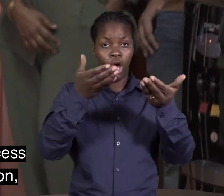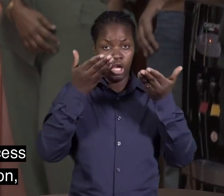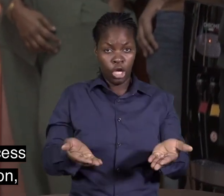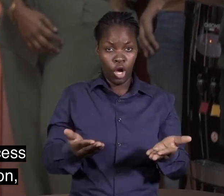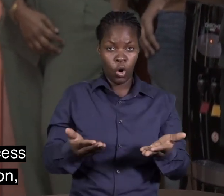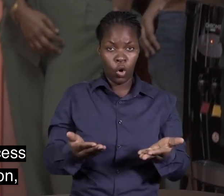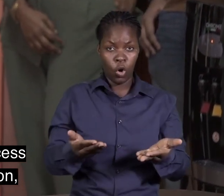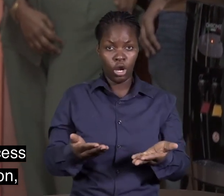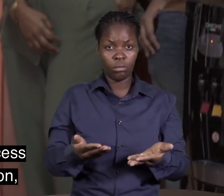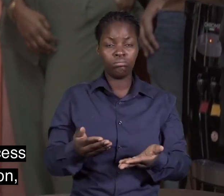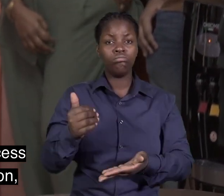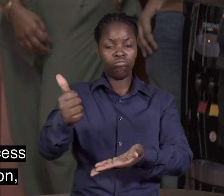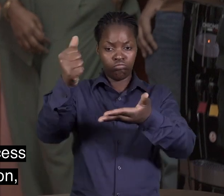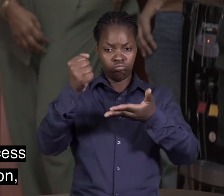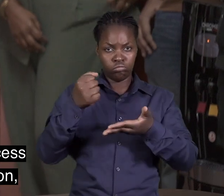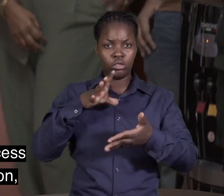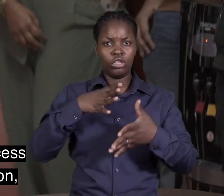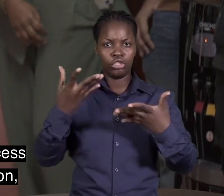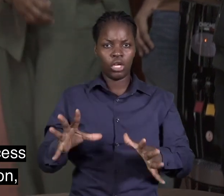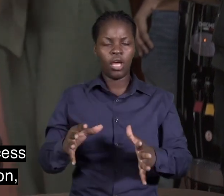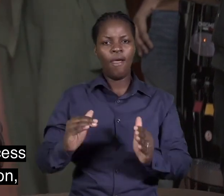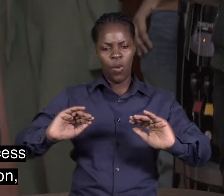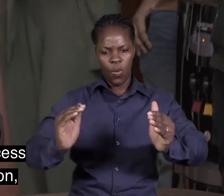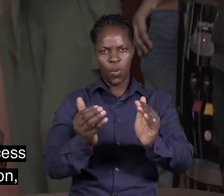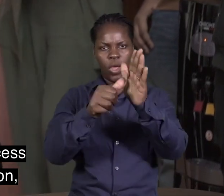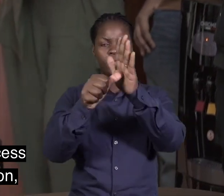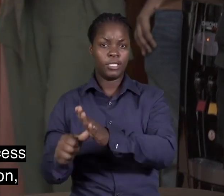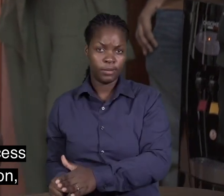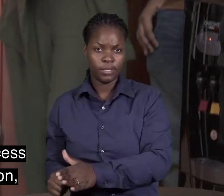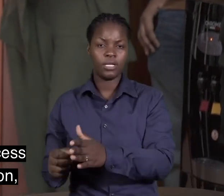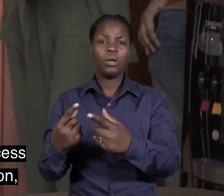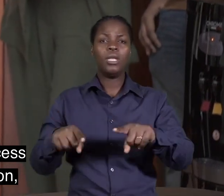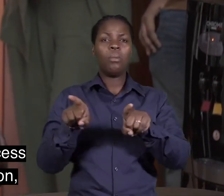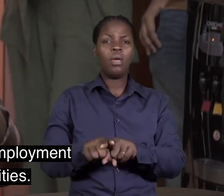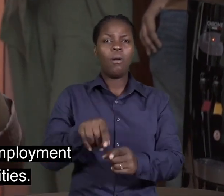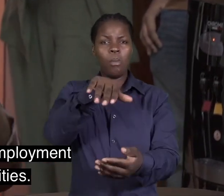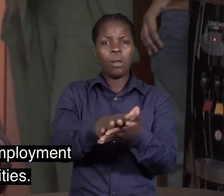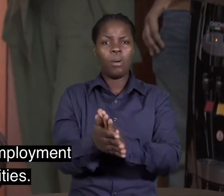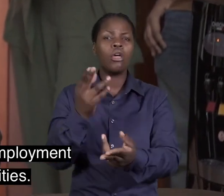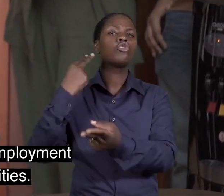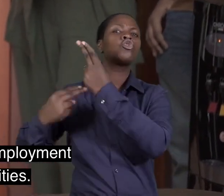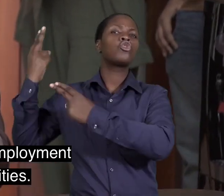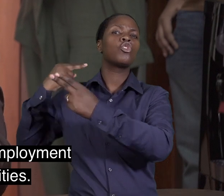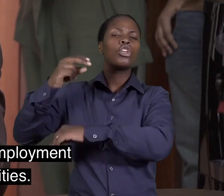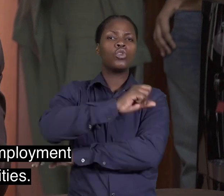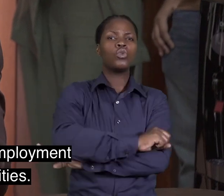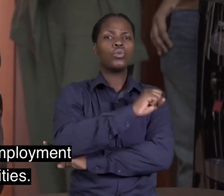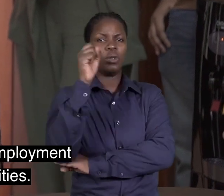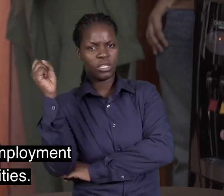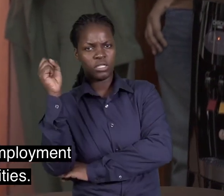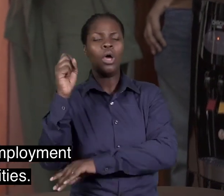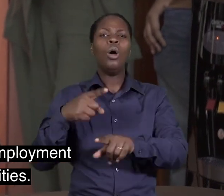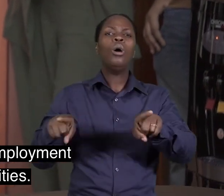com este projeto, vamos garantir o acesso à informação, reduzir a questão da discriminação e vamos também produzir histórias de